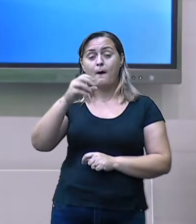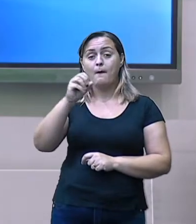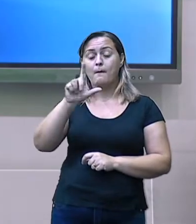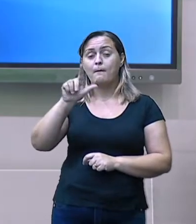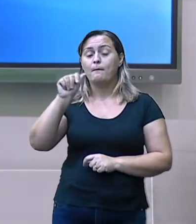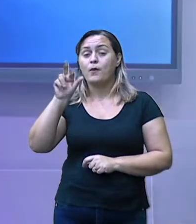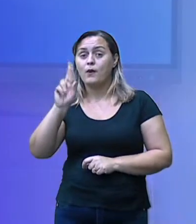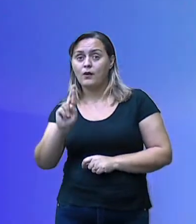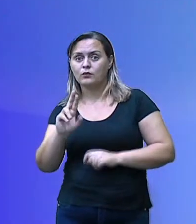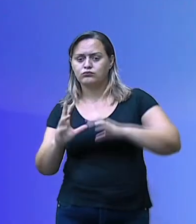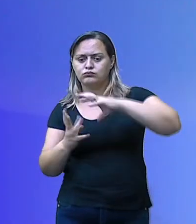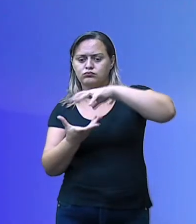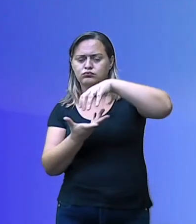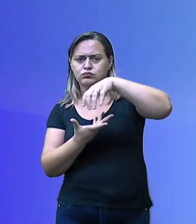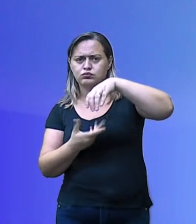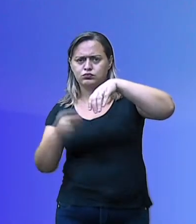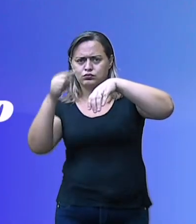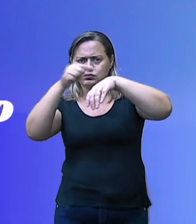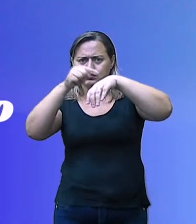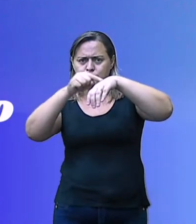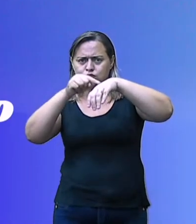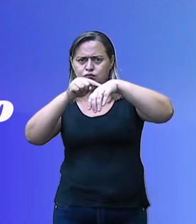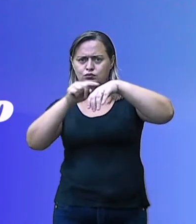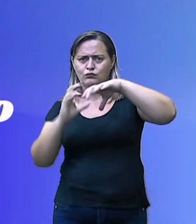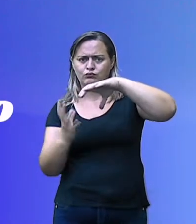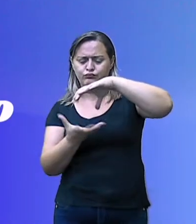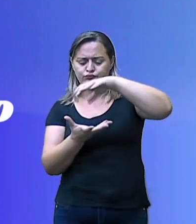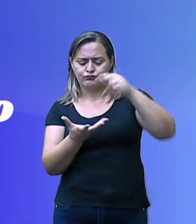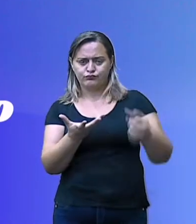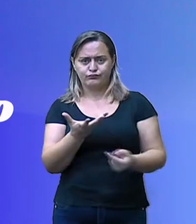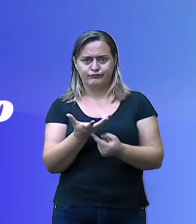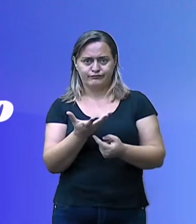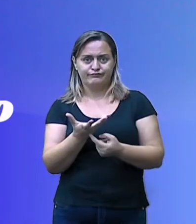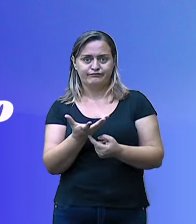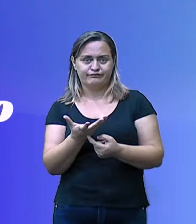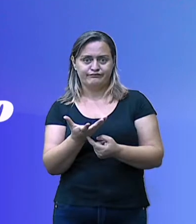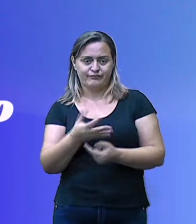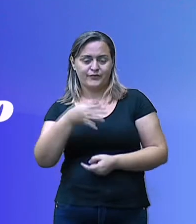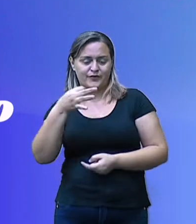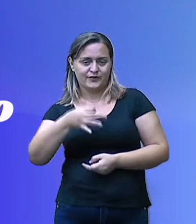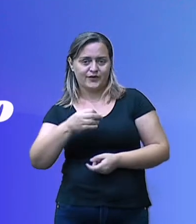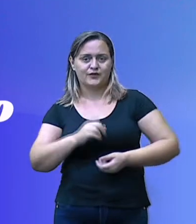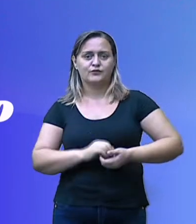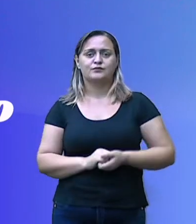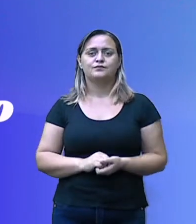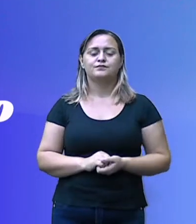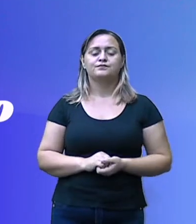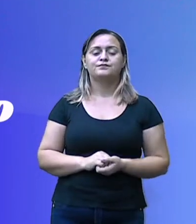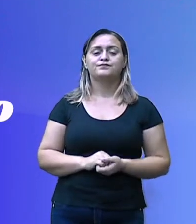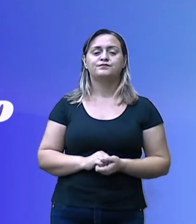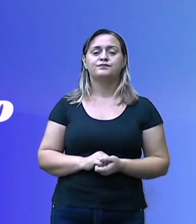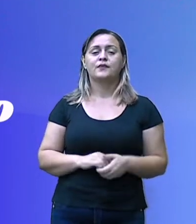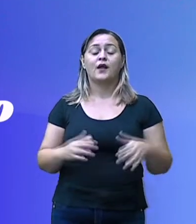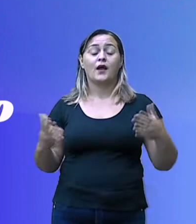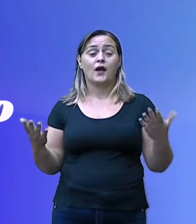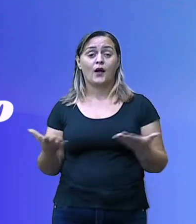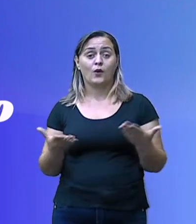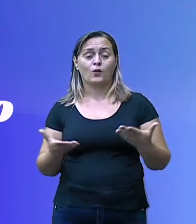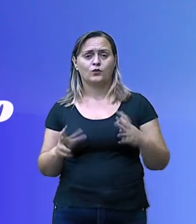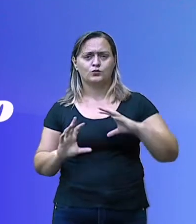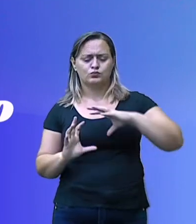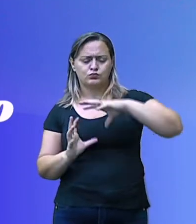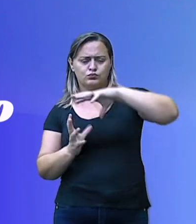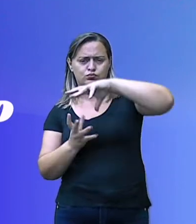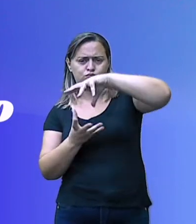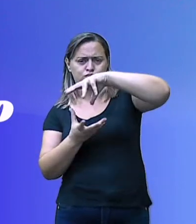Muito frio, né? Região Antártica no extremo, perdão, região Ártica